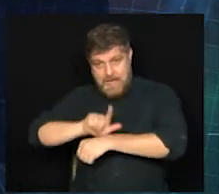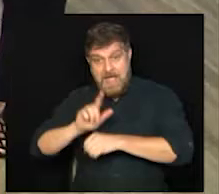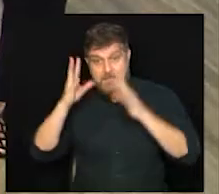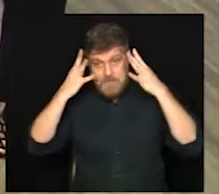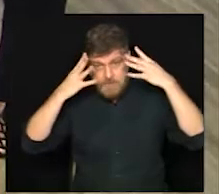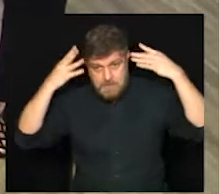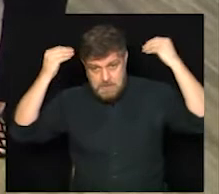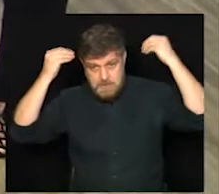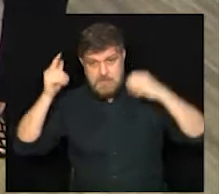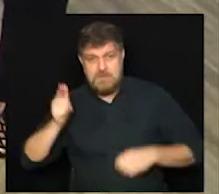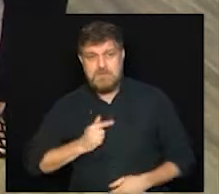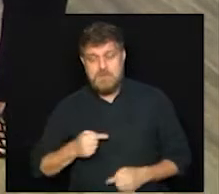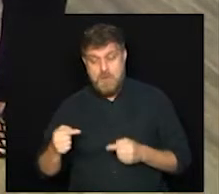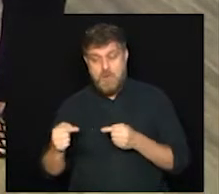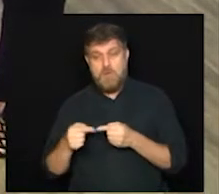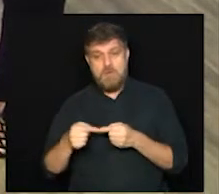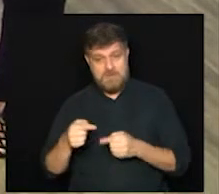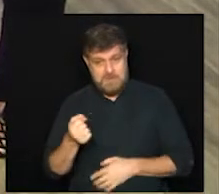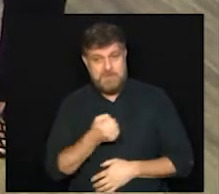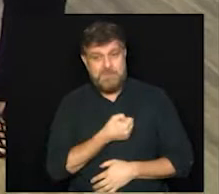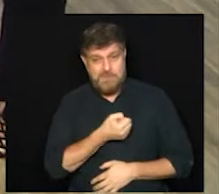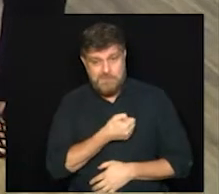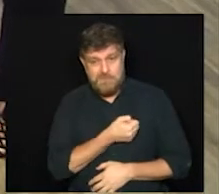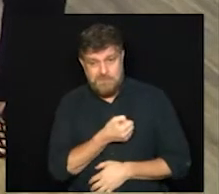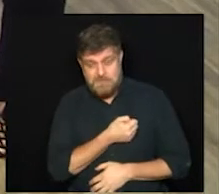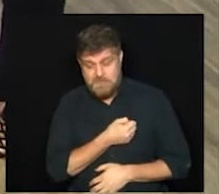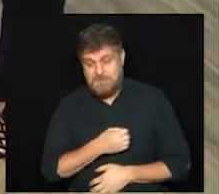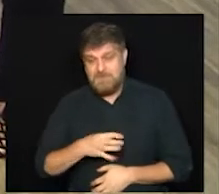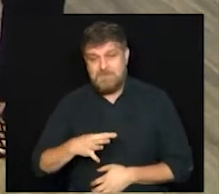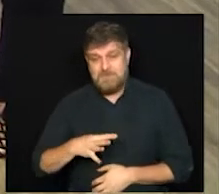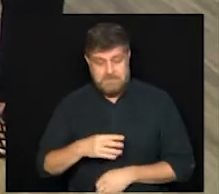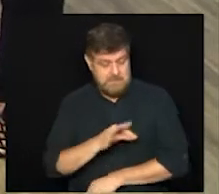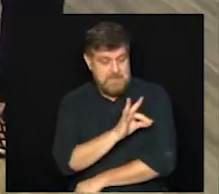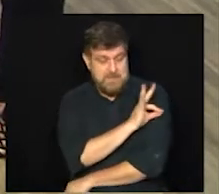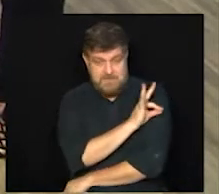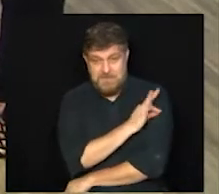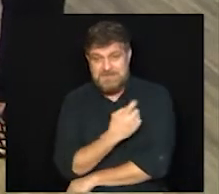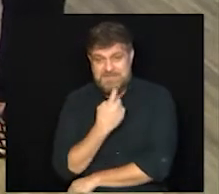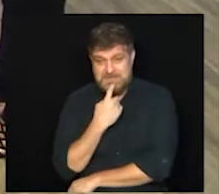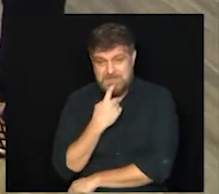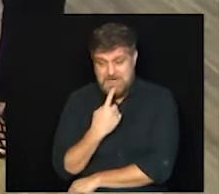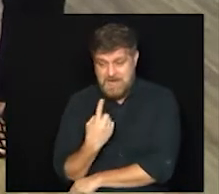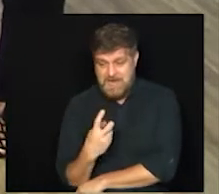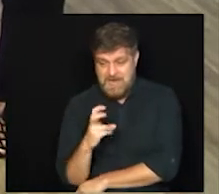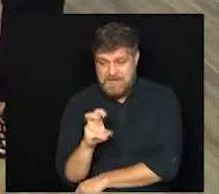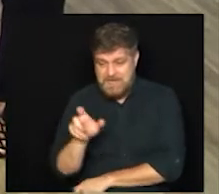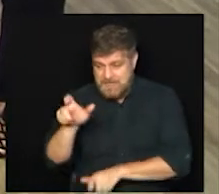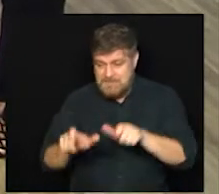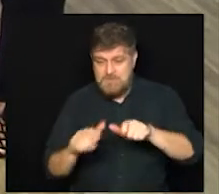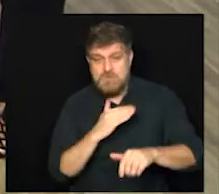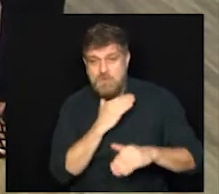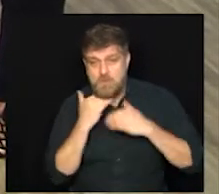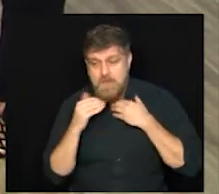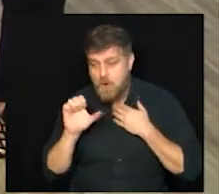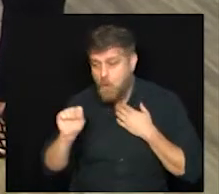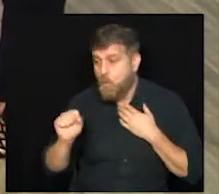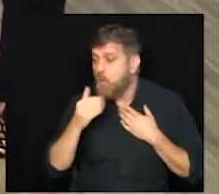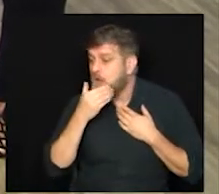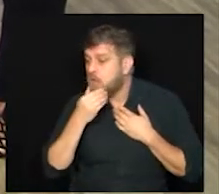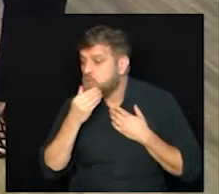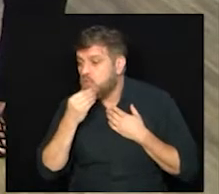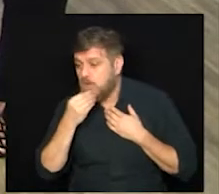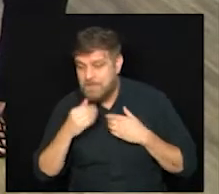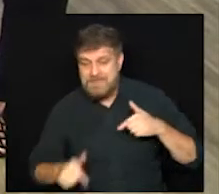De acordo com a última atualização da Prefeitura de Campinas, 15 óbitos na nossa cidade, 8 homens e 7 mulheres.